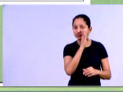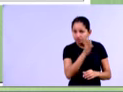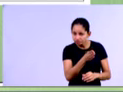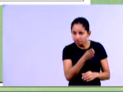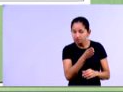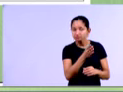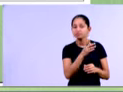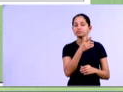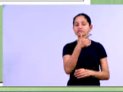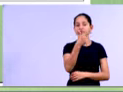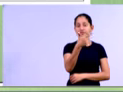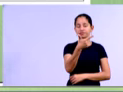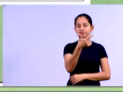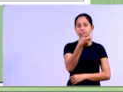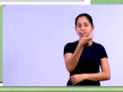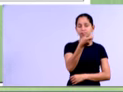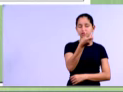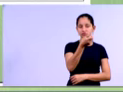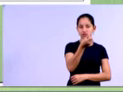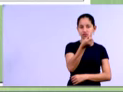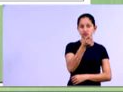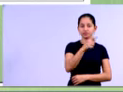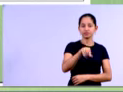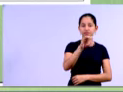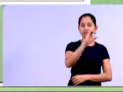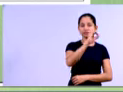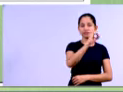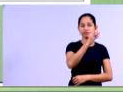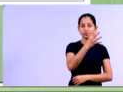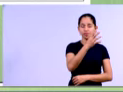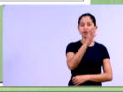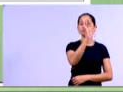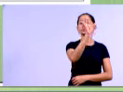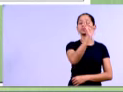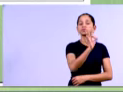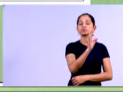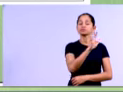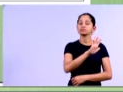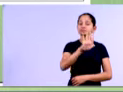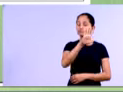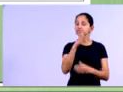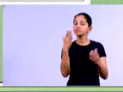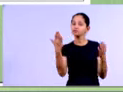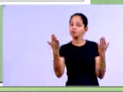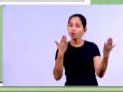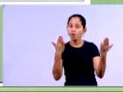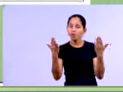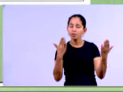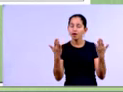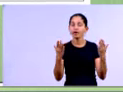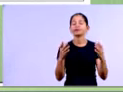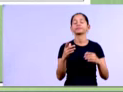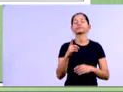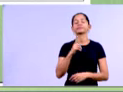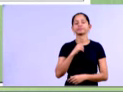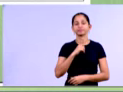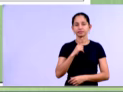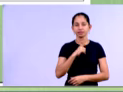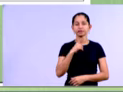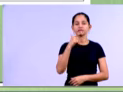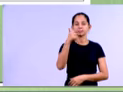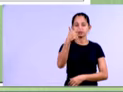26,04%. Ok, gente? Então, olha só, turma. Em 2013,